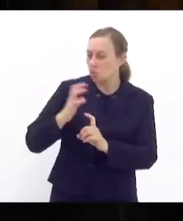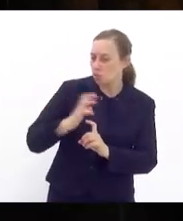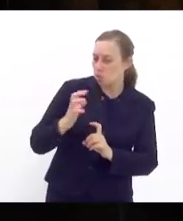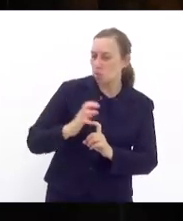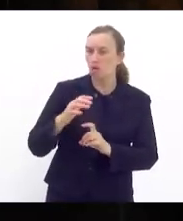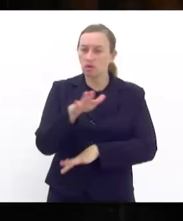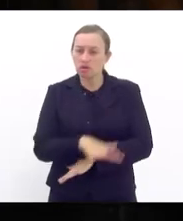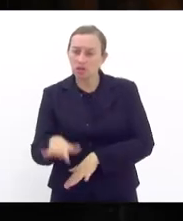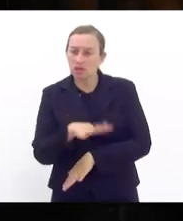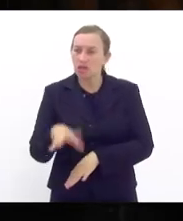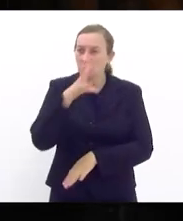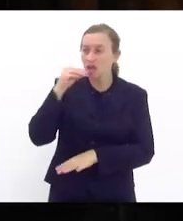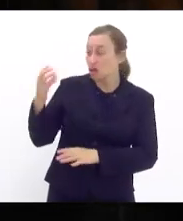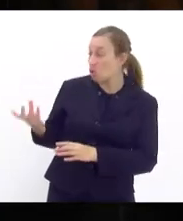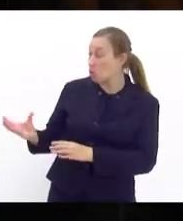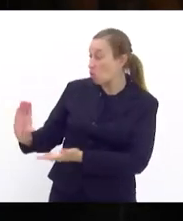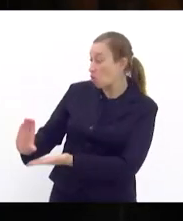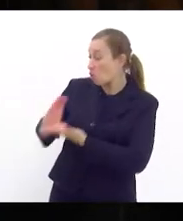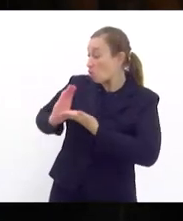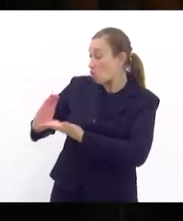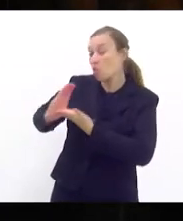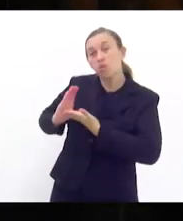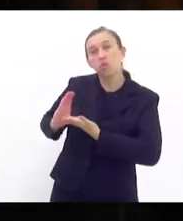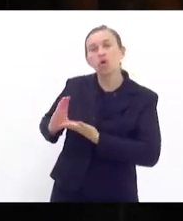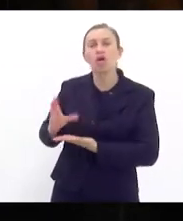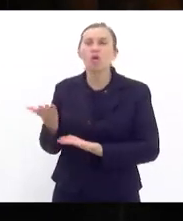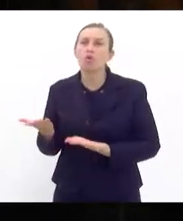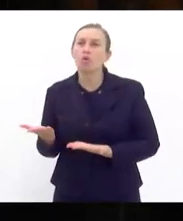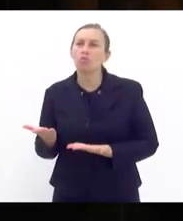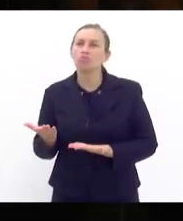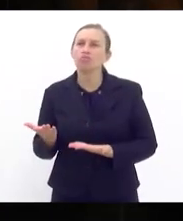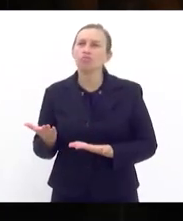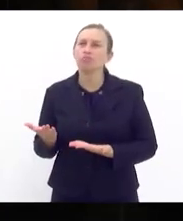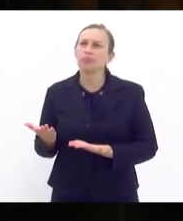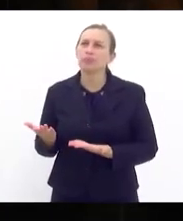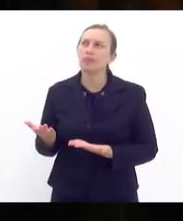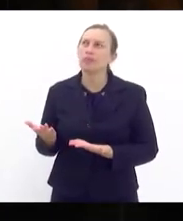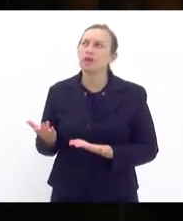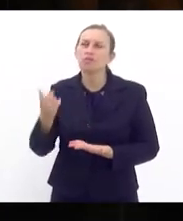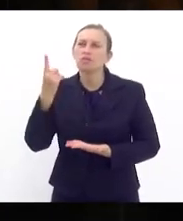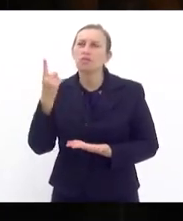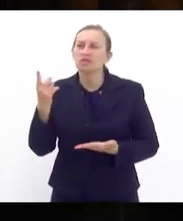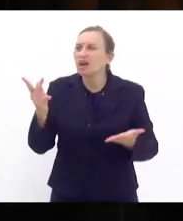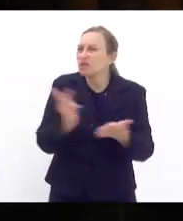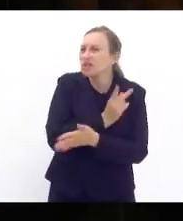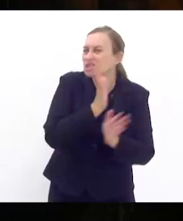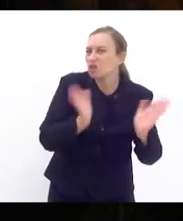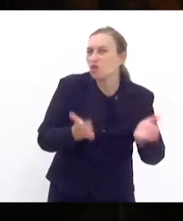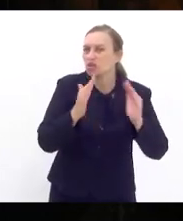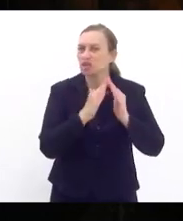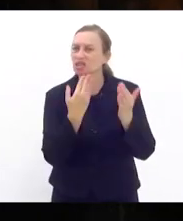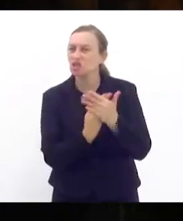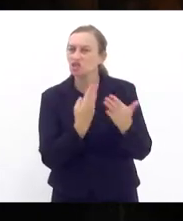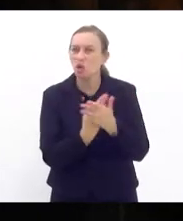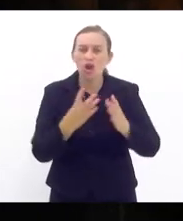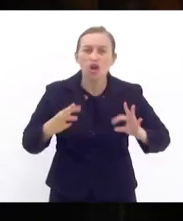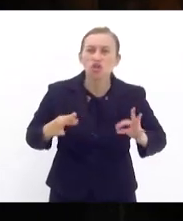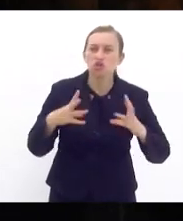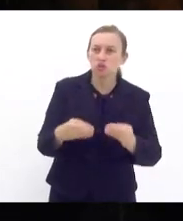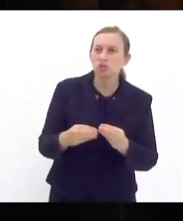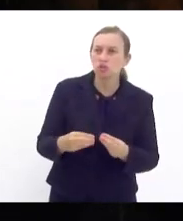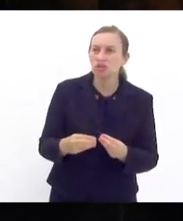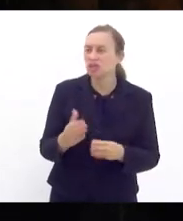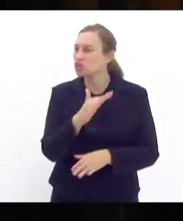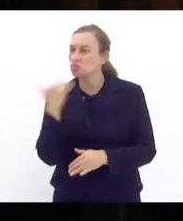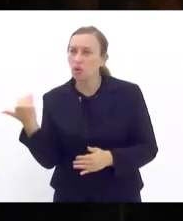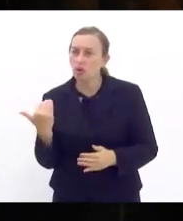adolescentes lucram muito com a lógica do que está acontecendo hoje nas escolas todos aqueles ataques